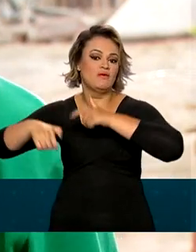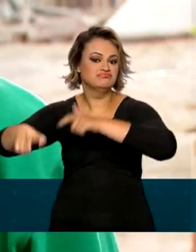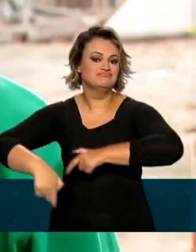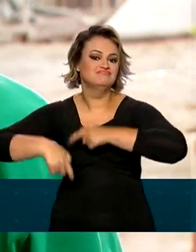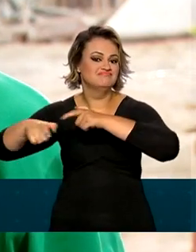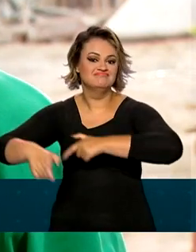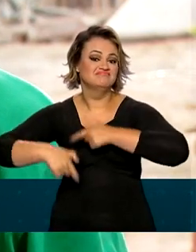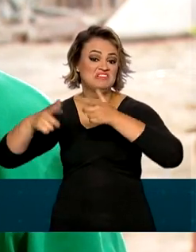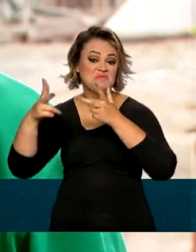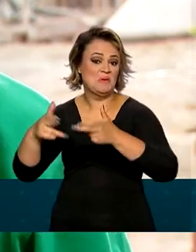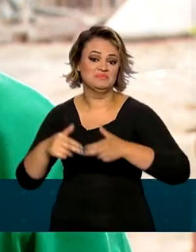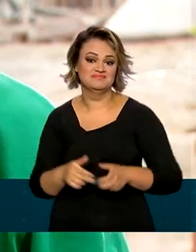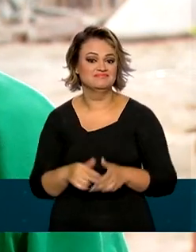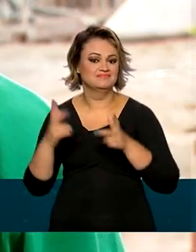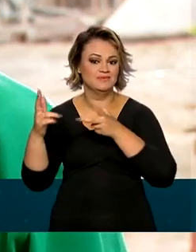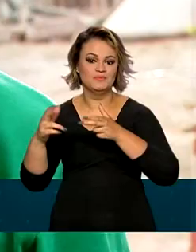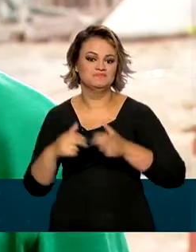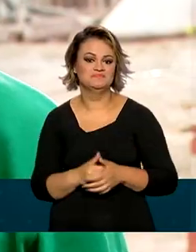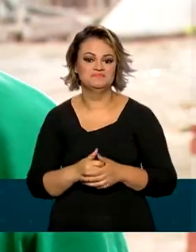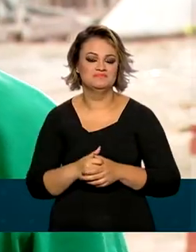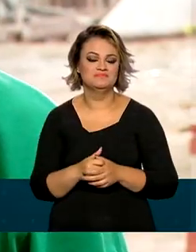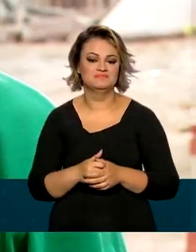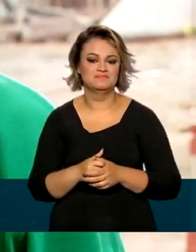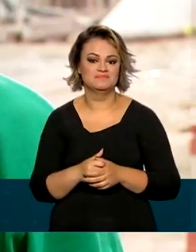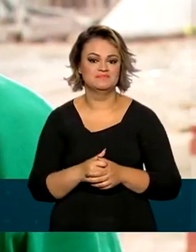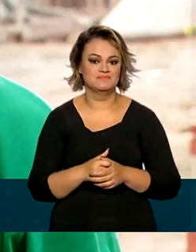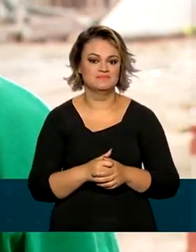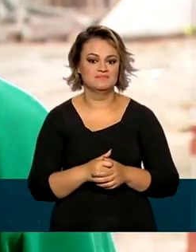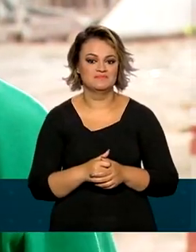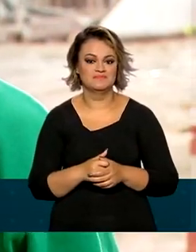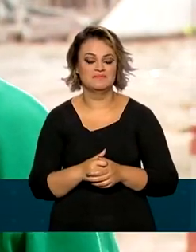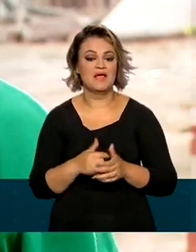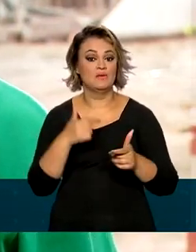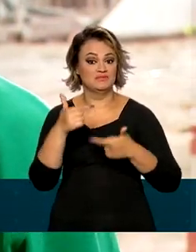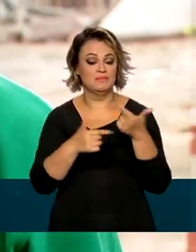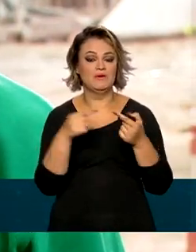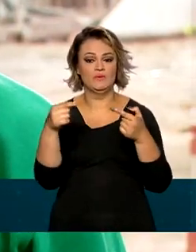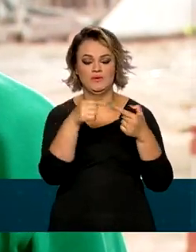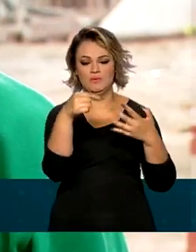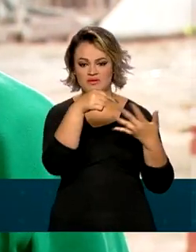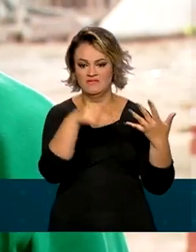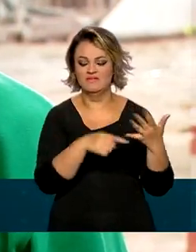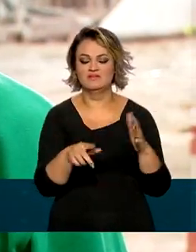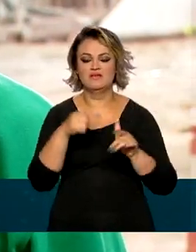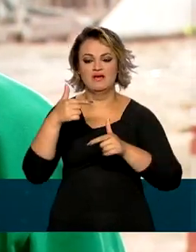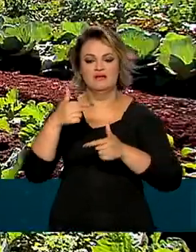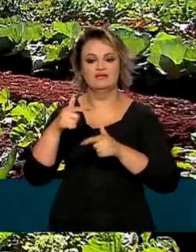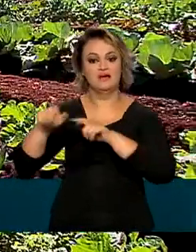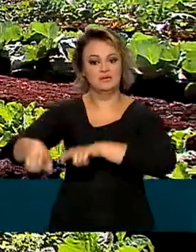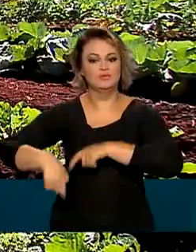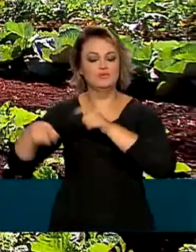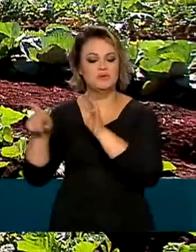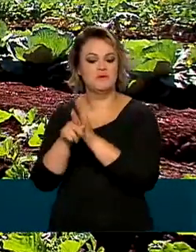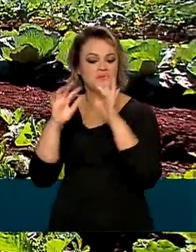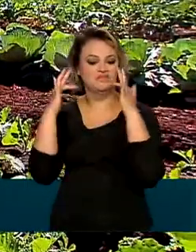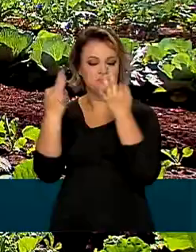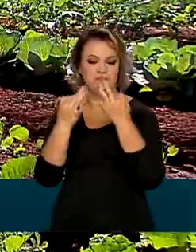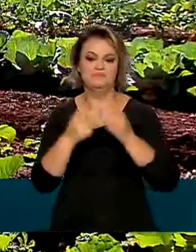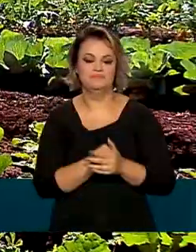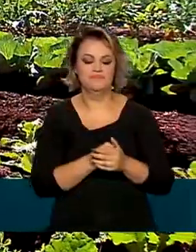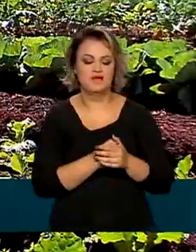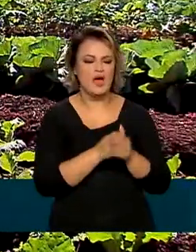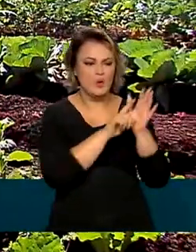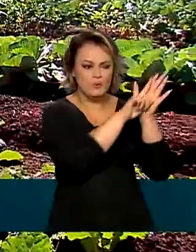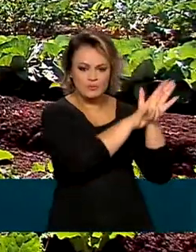agricultor. É uma atividade que engloba a agricultura familiar, no caso. De acordo com o último